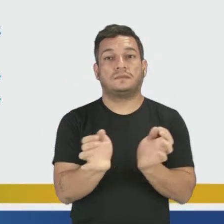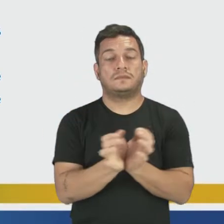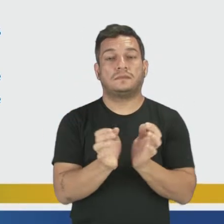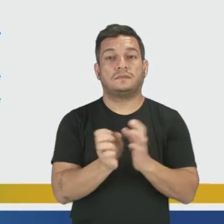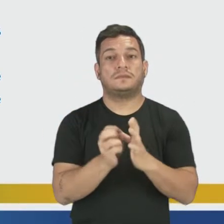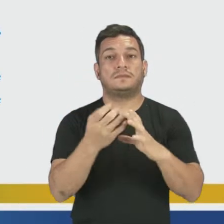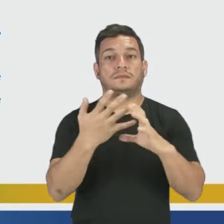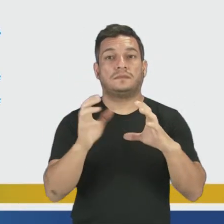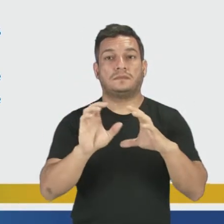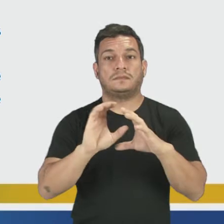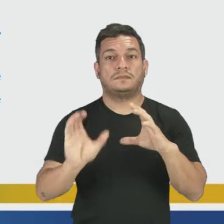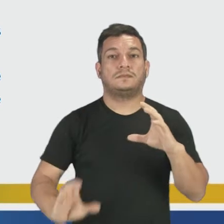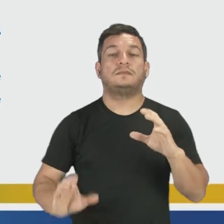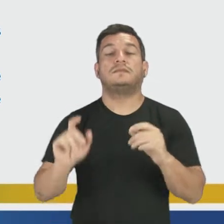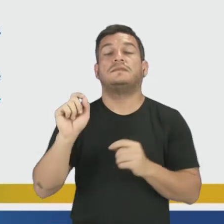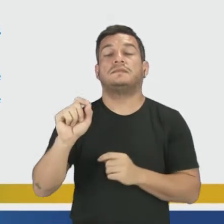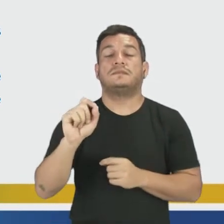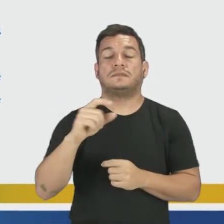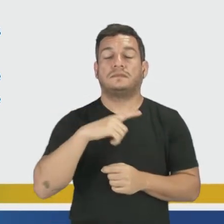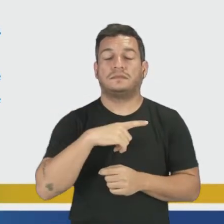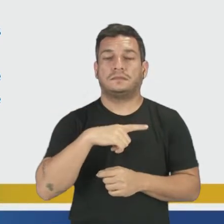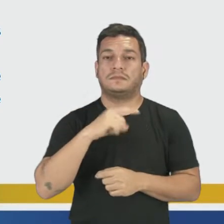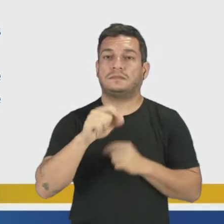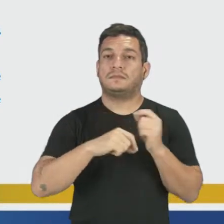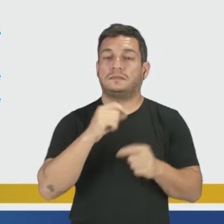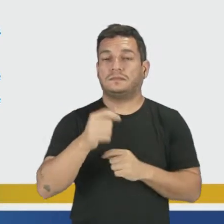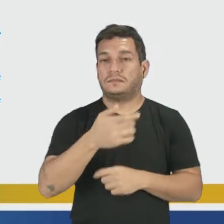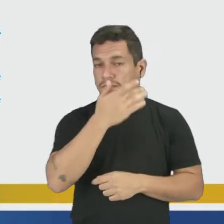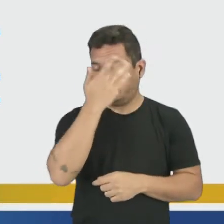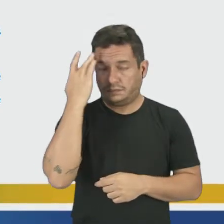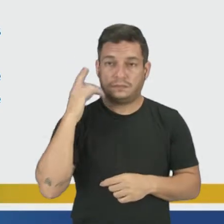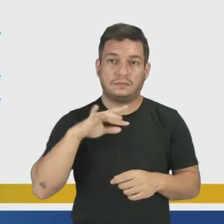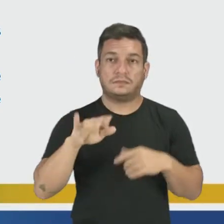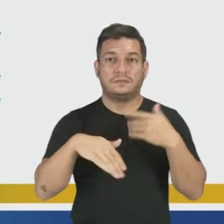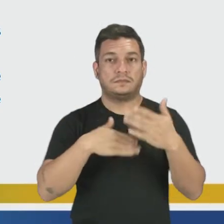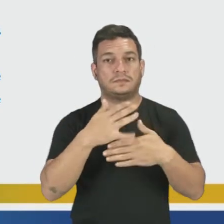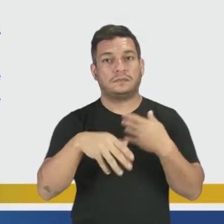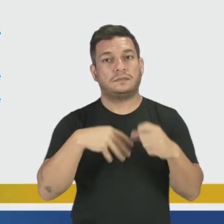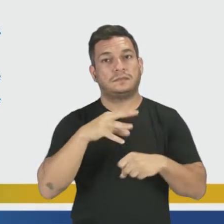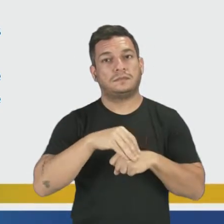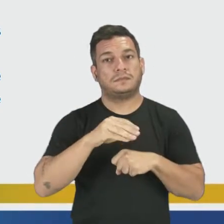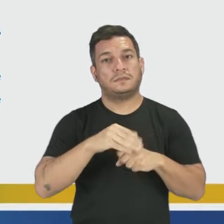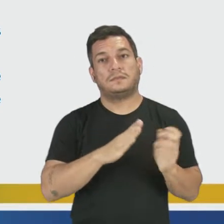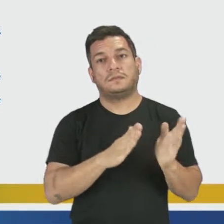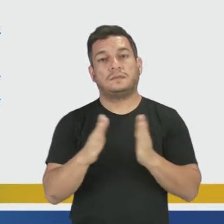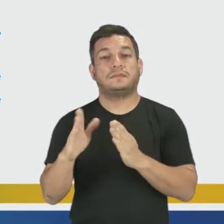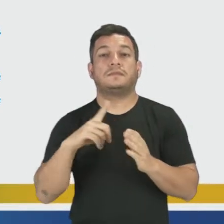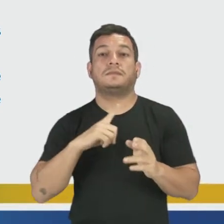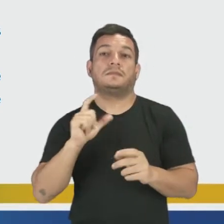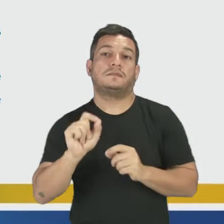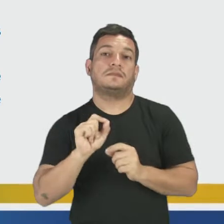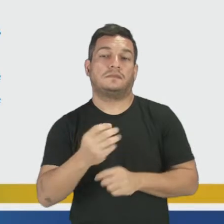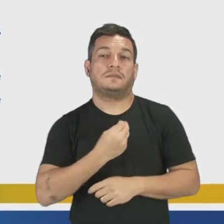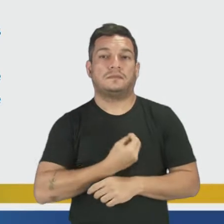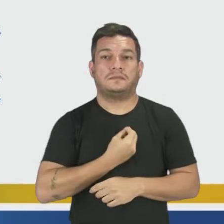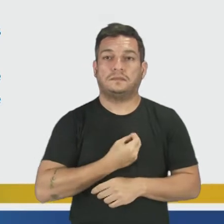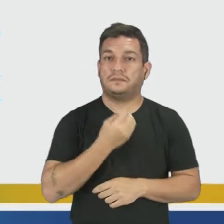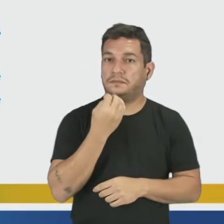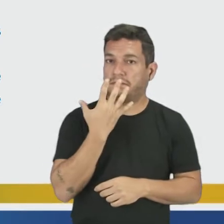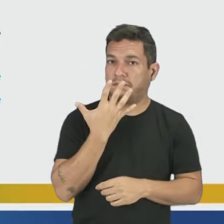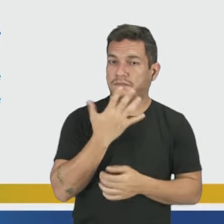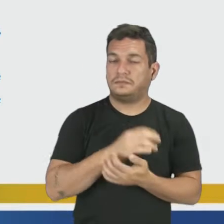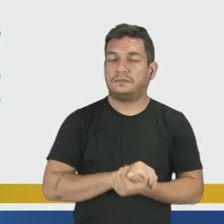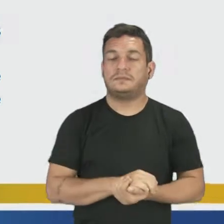característica que o indivíduo vai construir ao longo do tempo para que ele tenha o que? Uma vida boa.